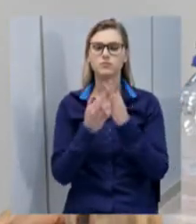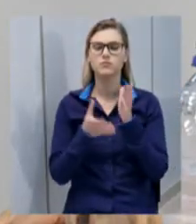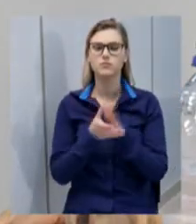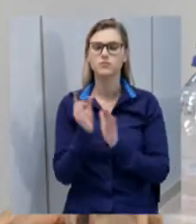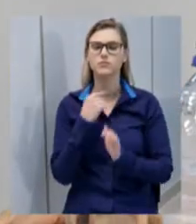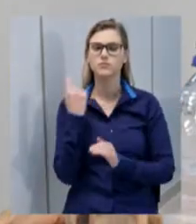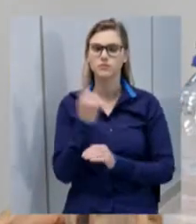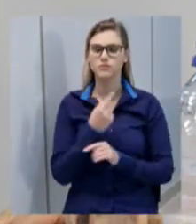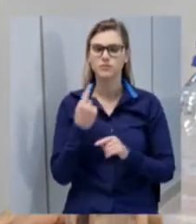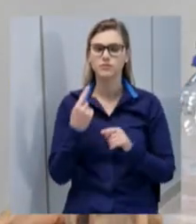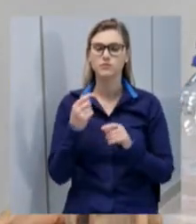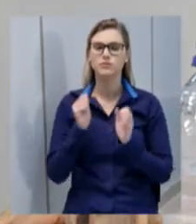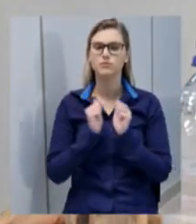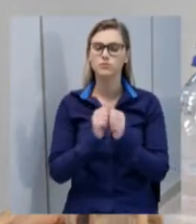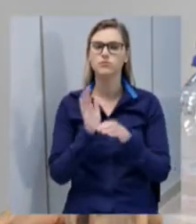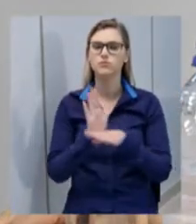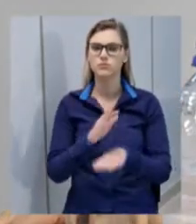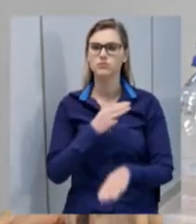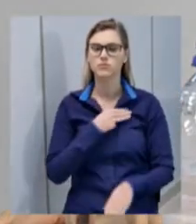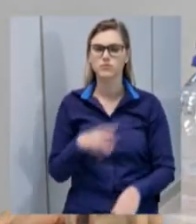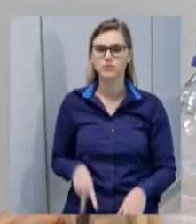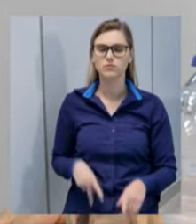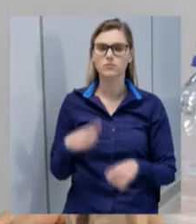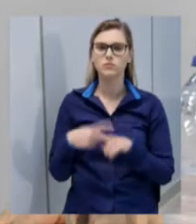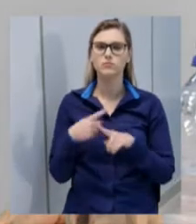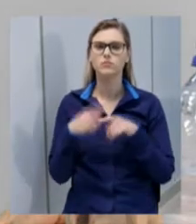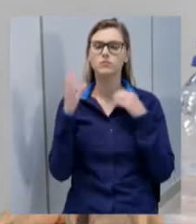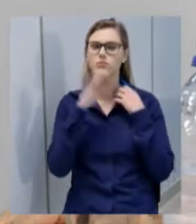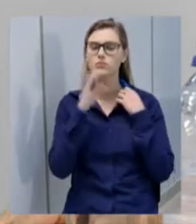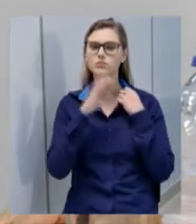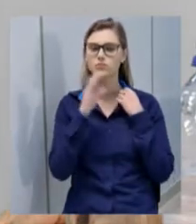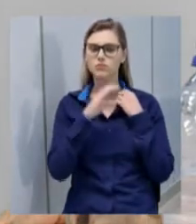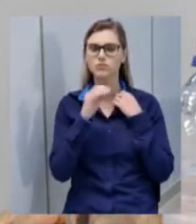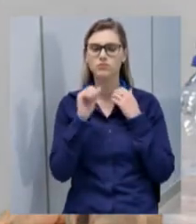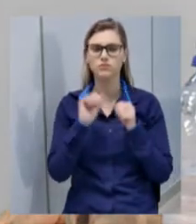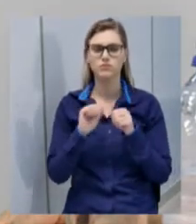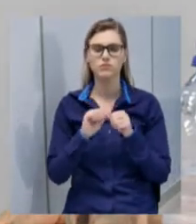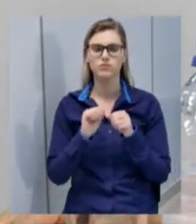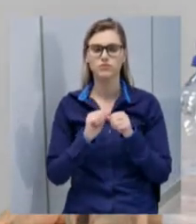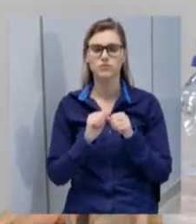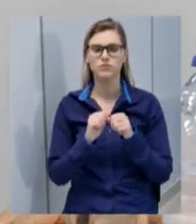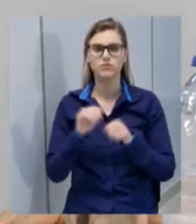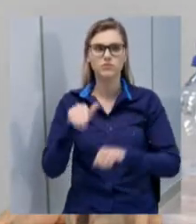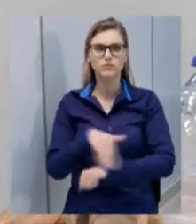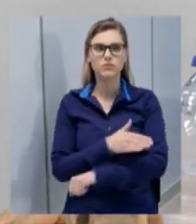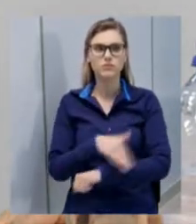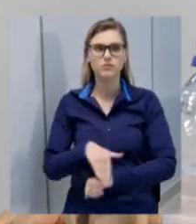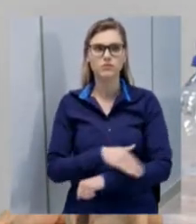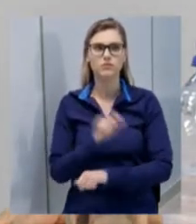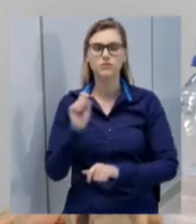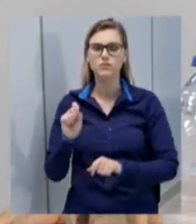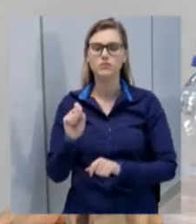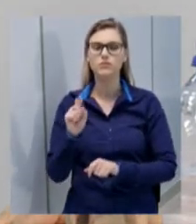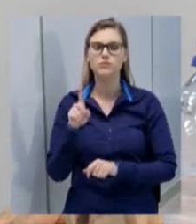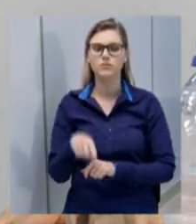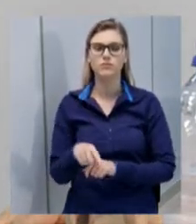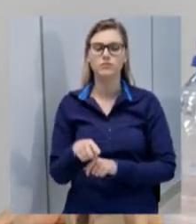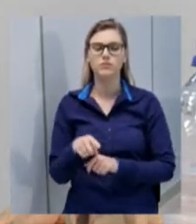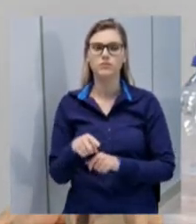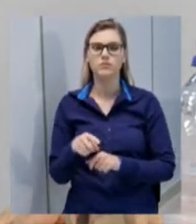de fato, essa situação urgente seja resolvida. Nessa rua, que faz parte do